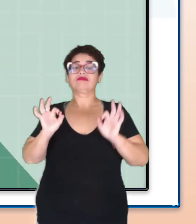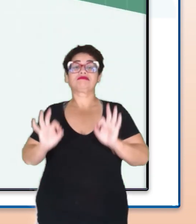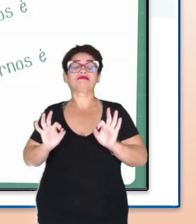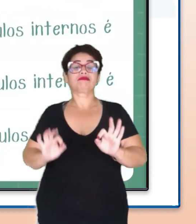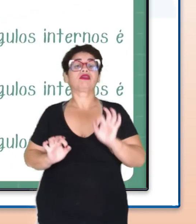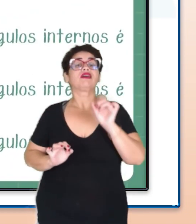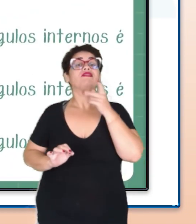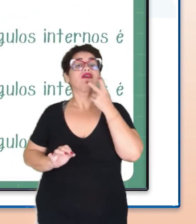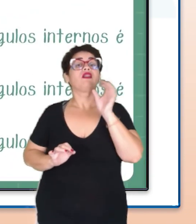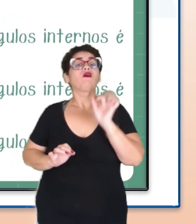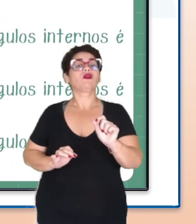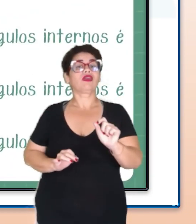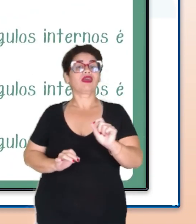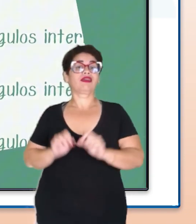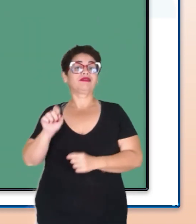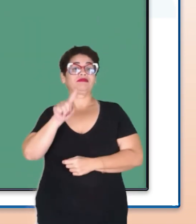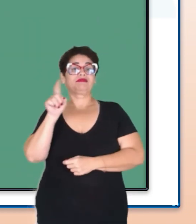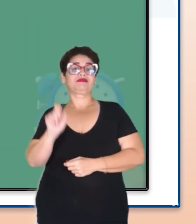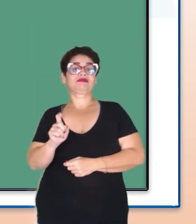que...